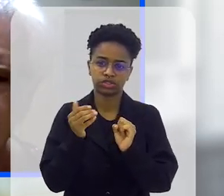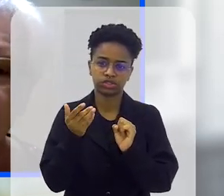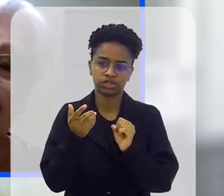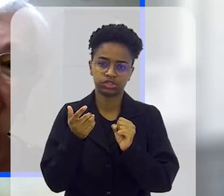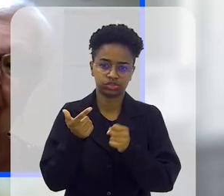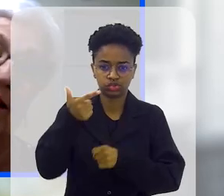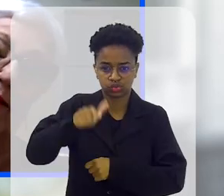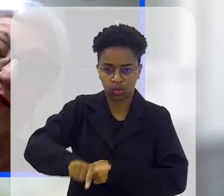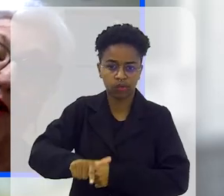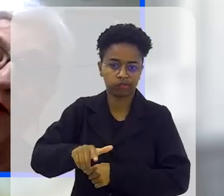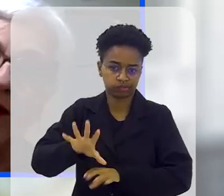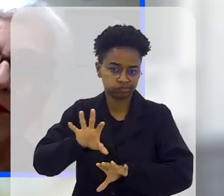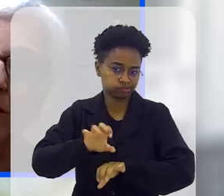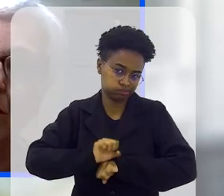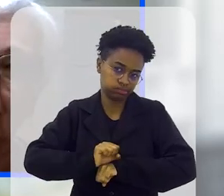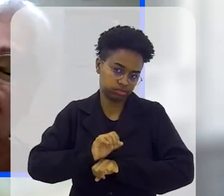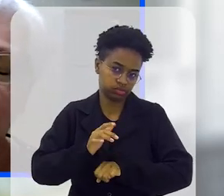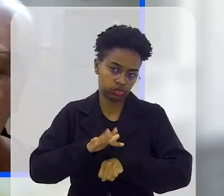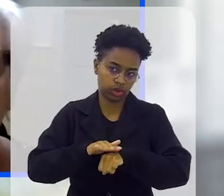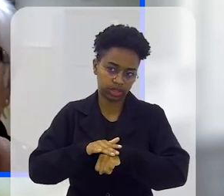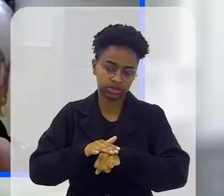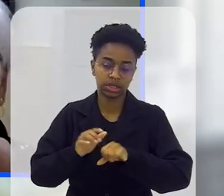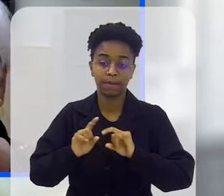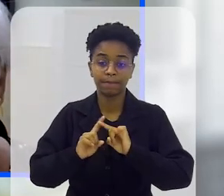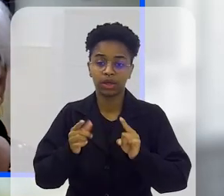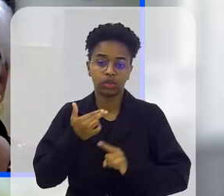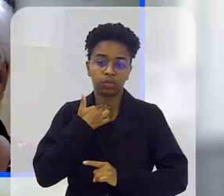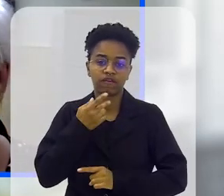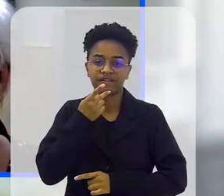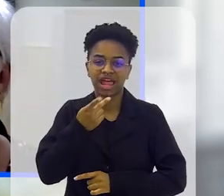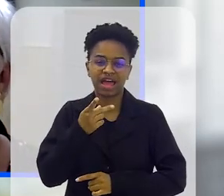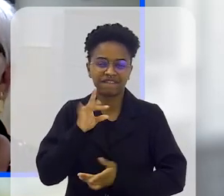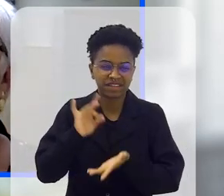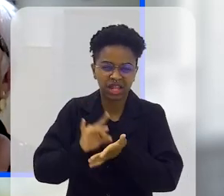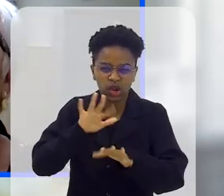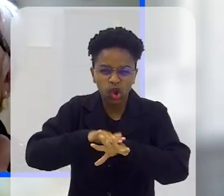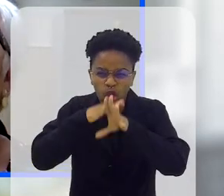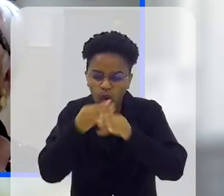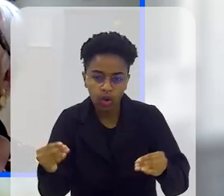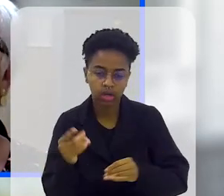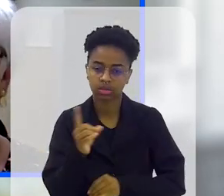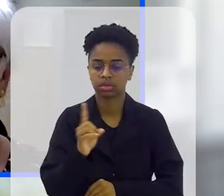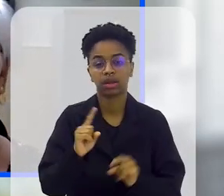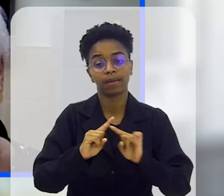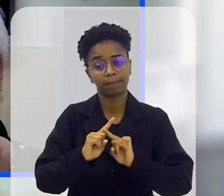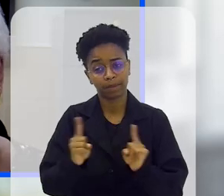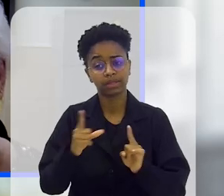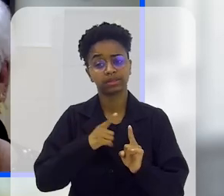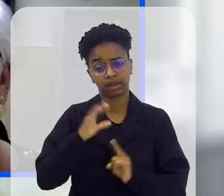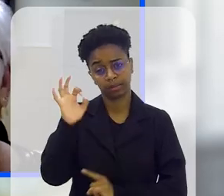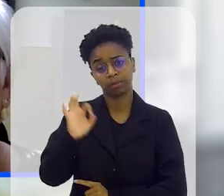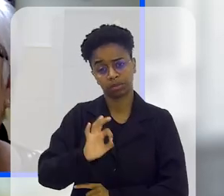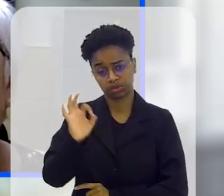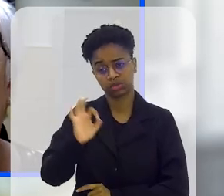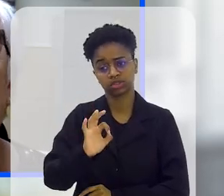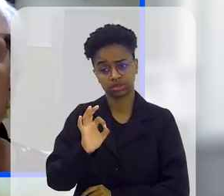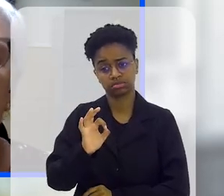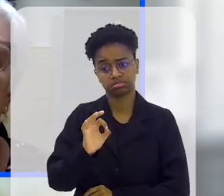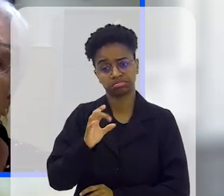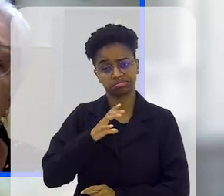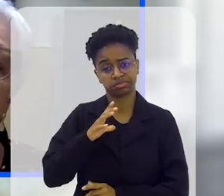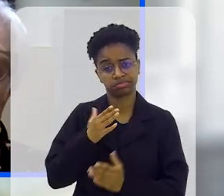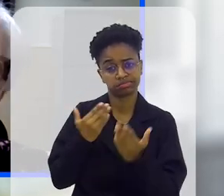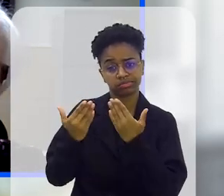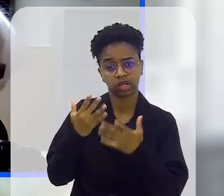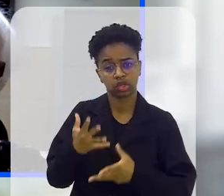pode ter uma volta da doença, a gente não pode garantir que está curado, mas a gente tem um grande percentual